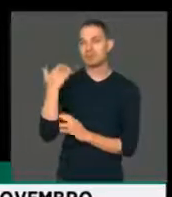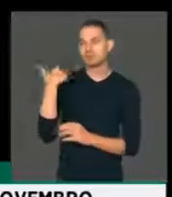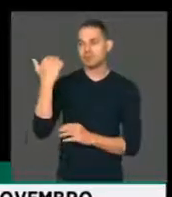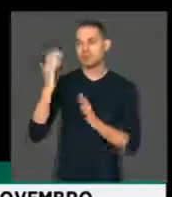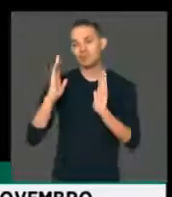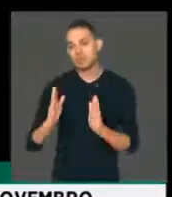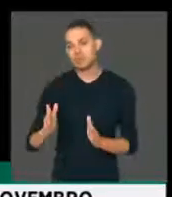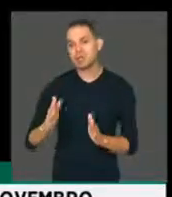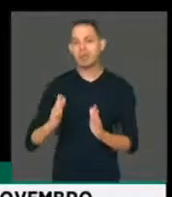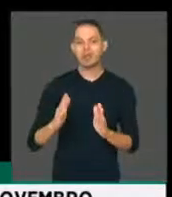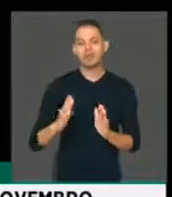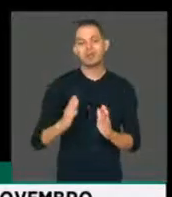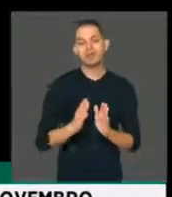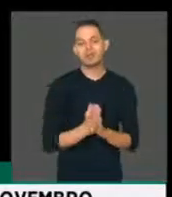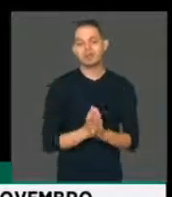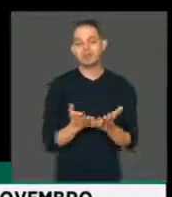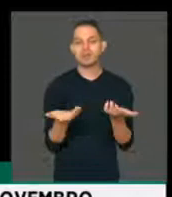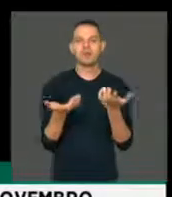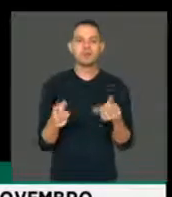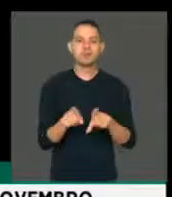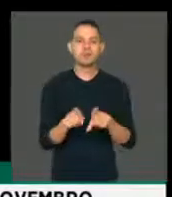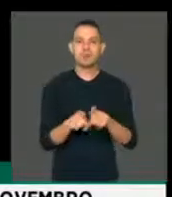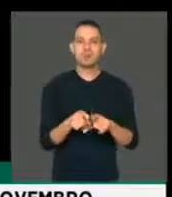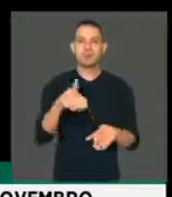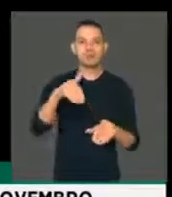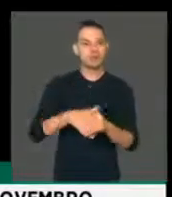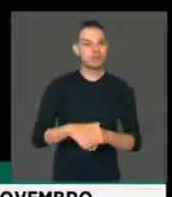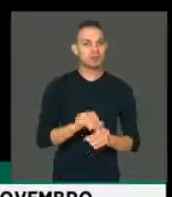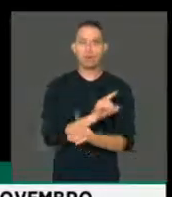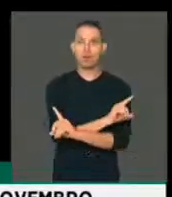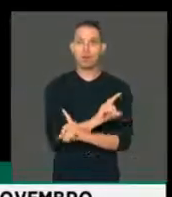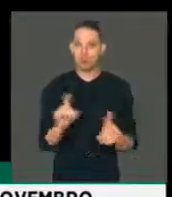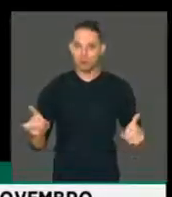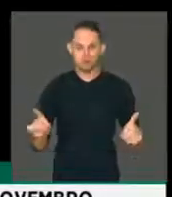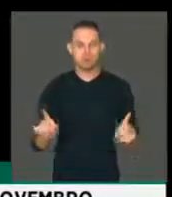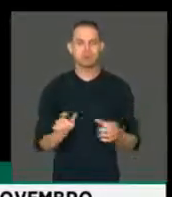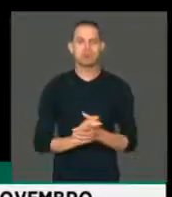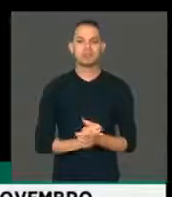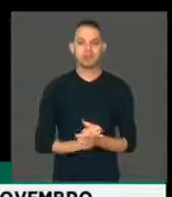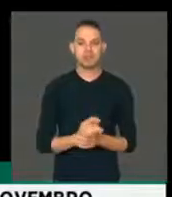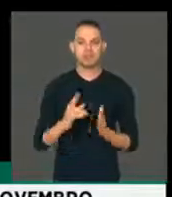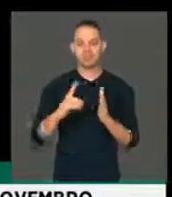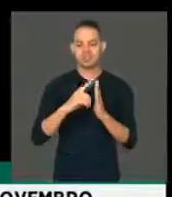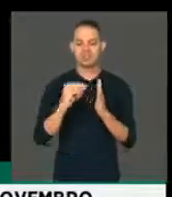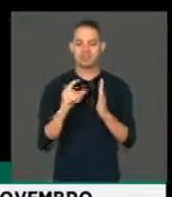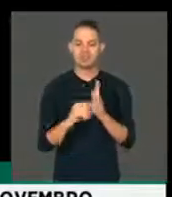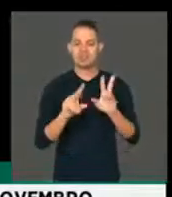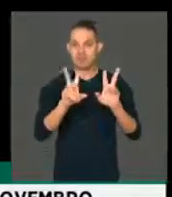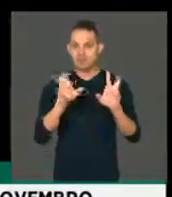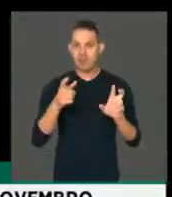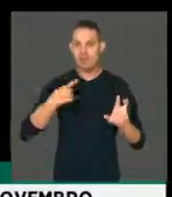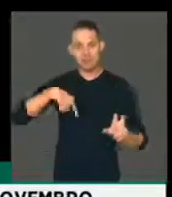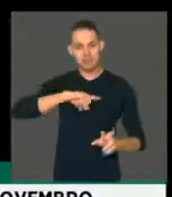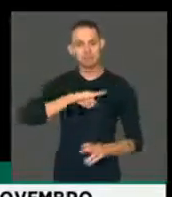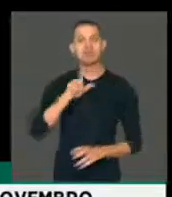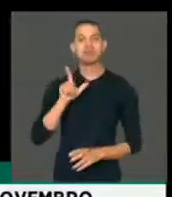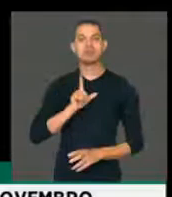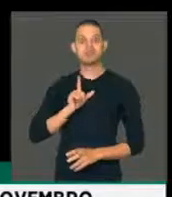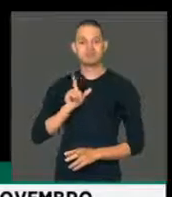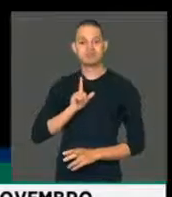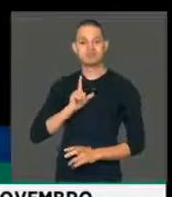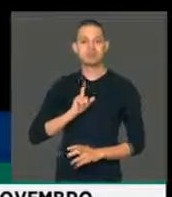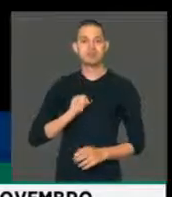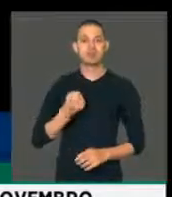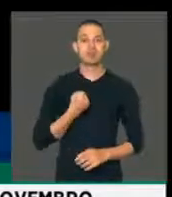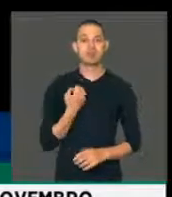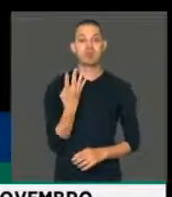queremos também votar contra a retirada de pauta, nós temos um destaque nessa matéria que trata do item 4B,